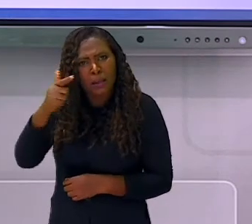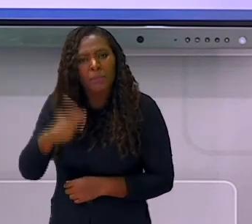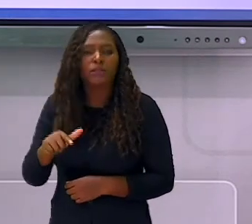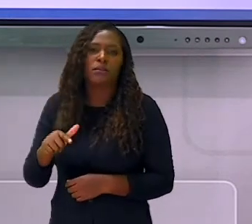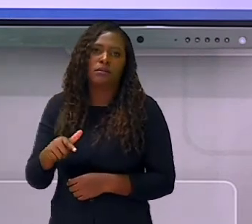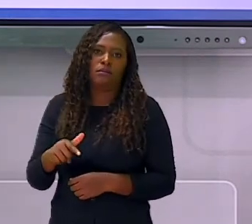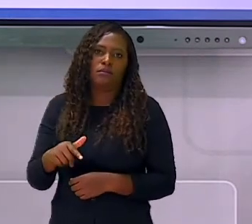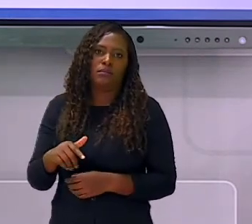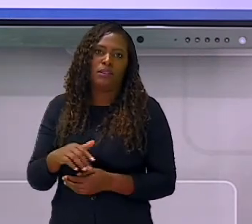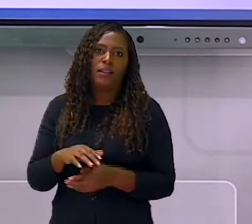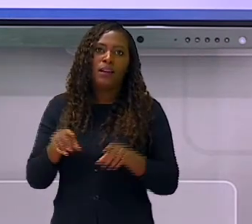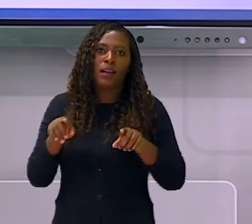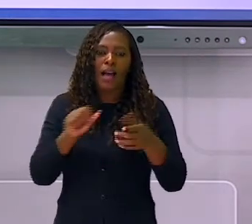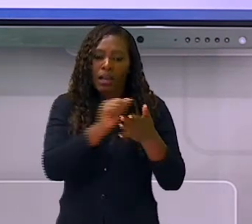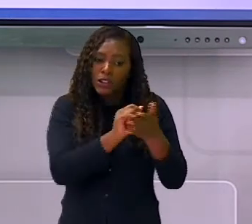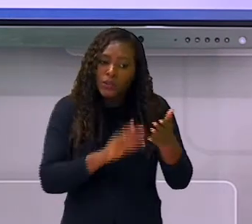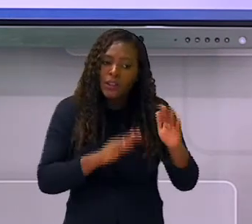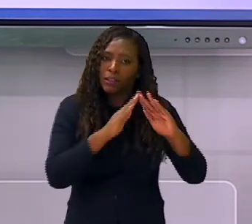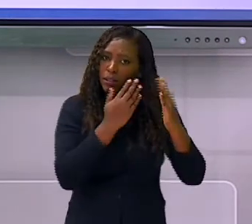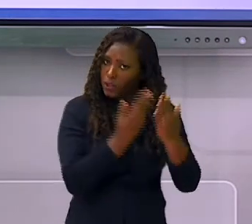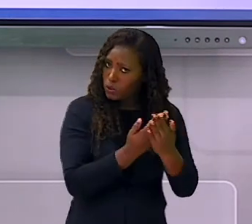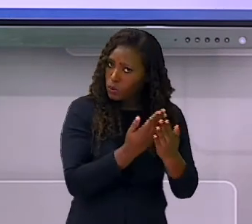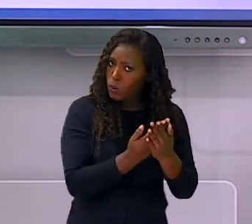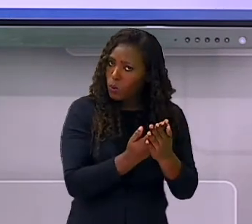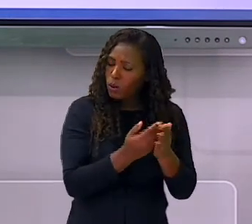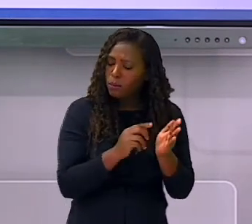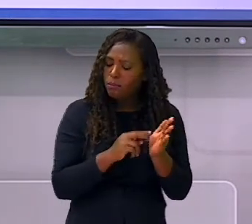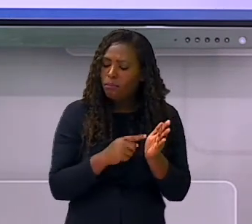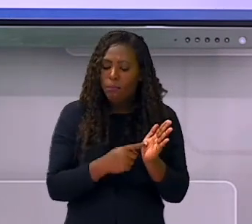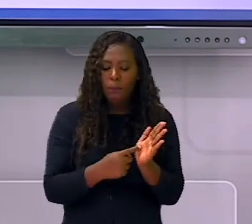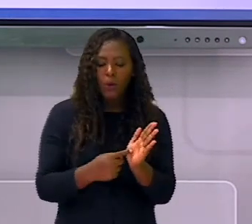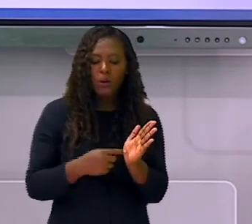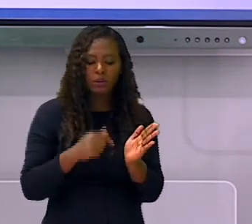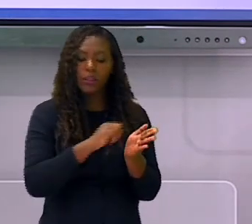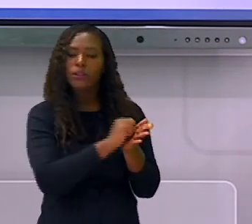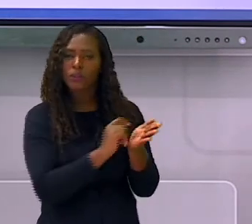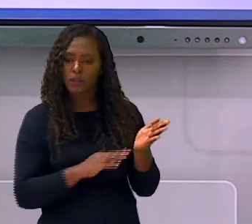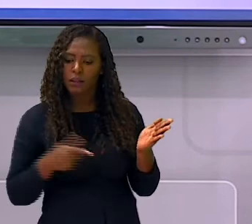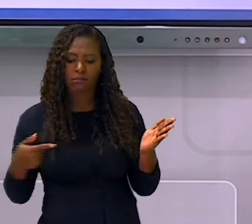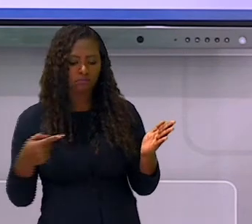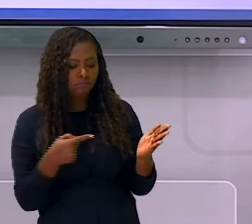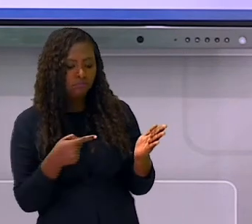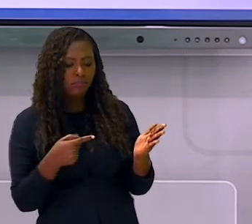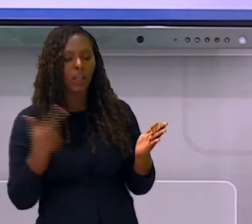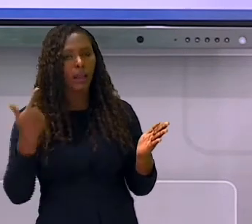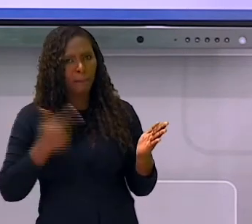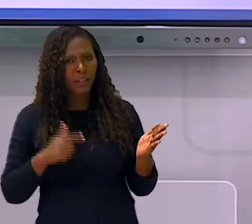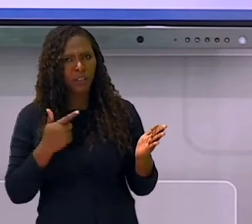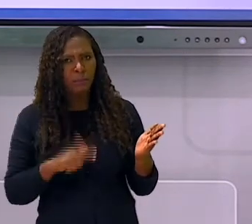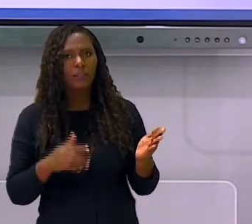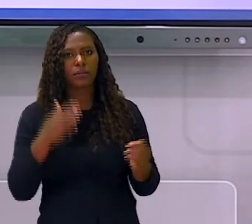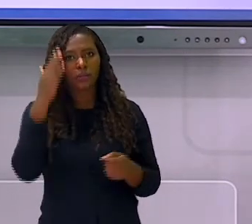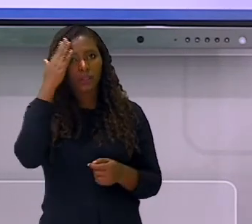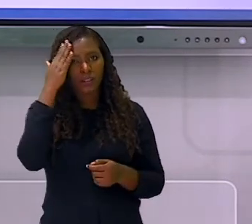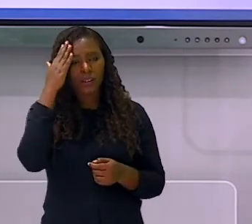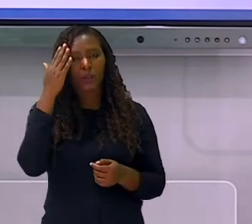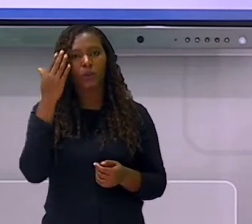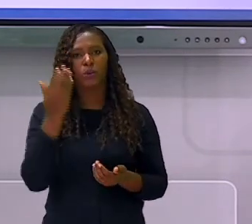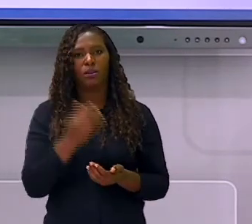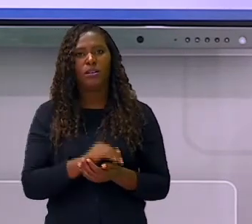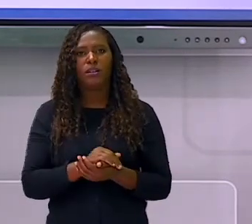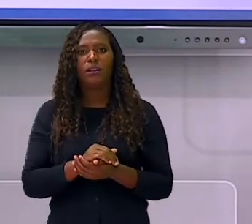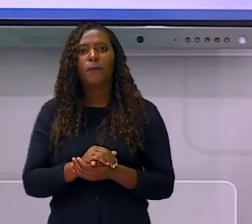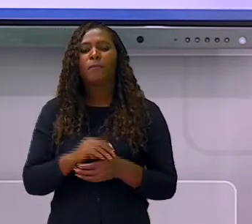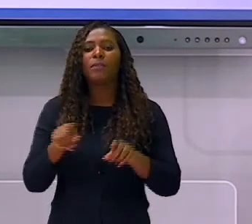entendimento da criança em relação a essa atividade. Incentive a leitura tanto em casa quanto na escola e